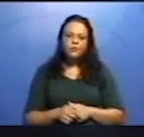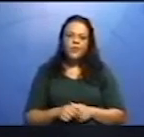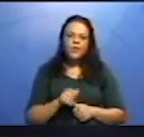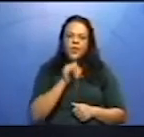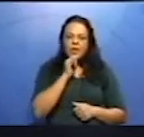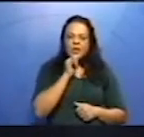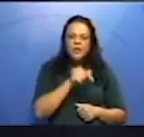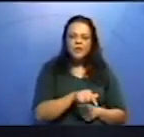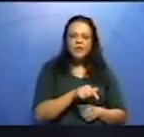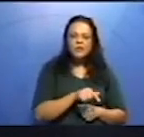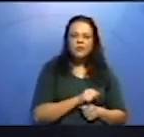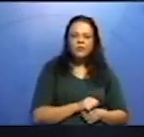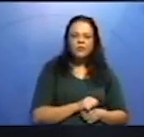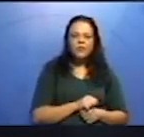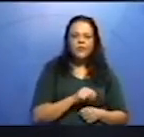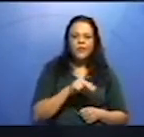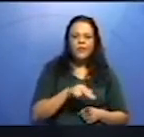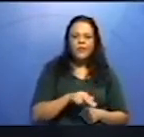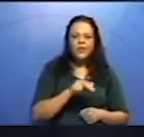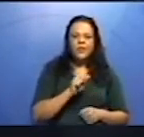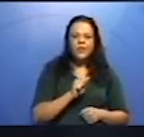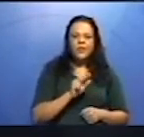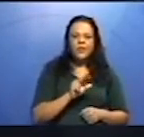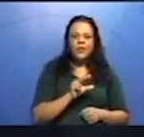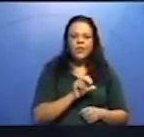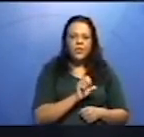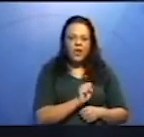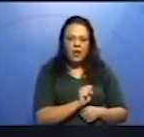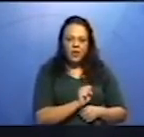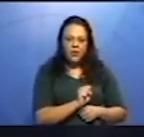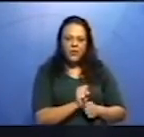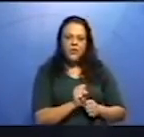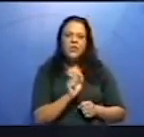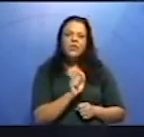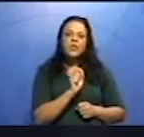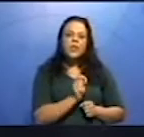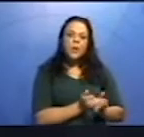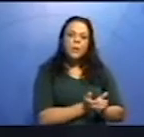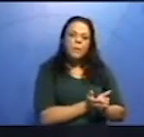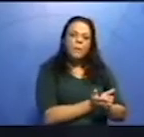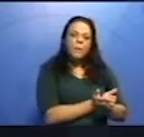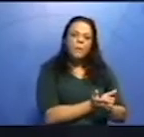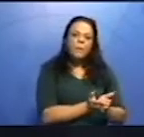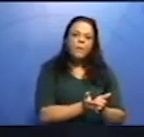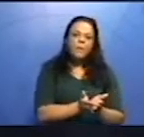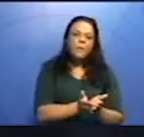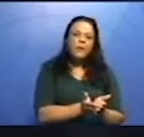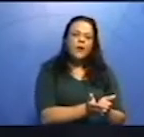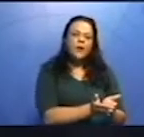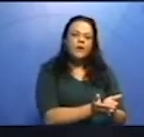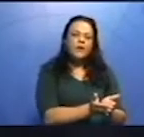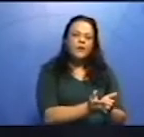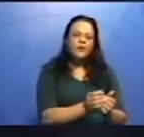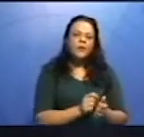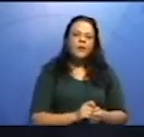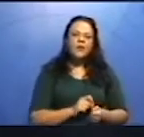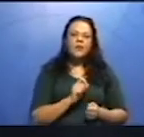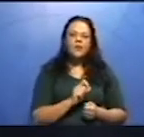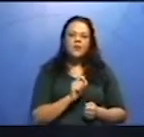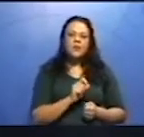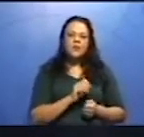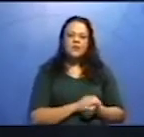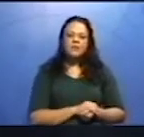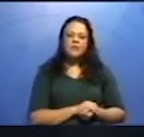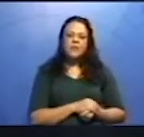Eu chego aqui e digo para vocês. Naus, que é uma embarcação, saem de sagres. Vocês entendem? Entendem?